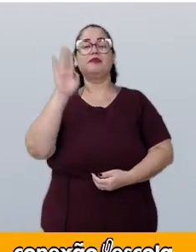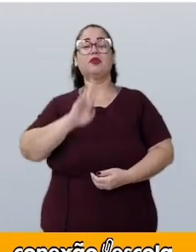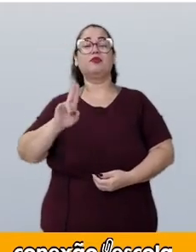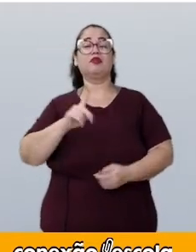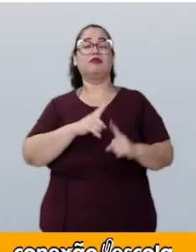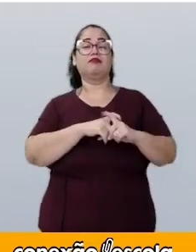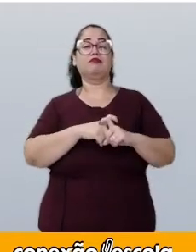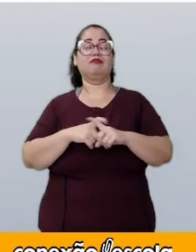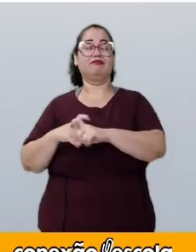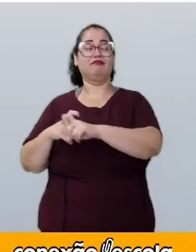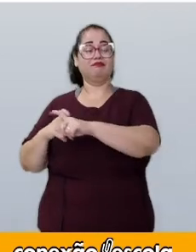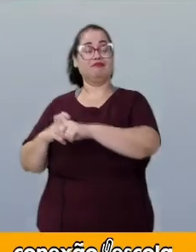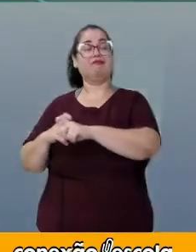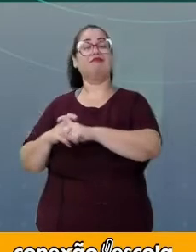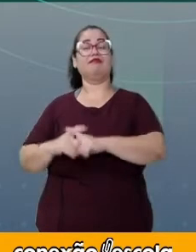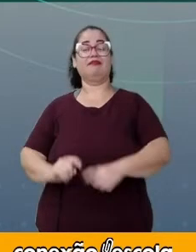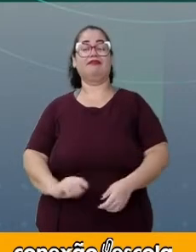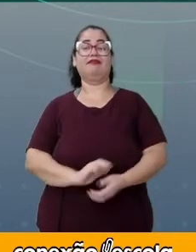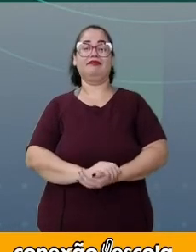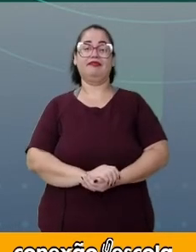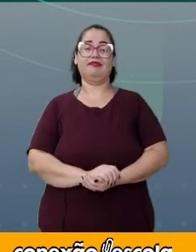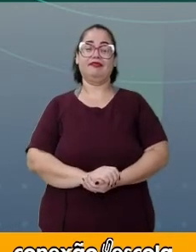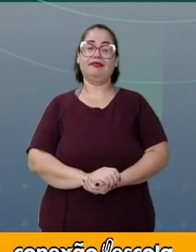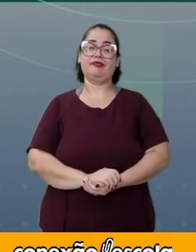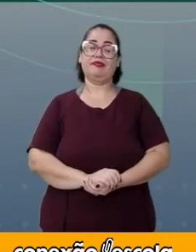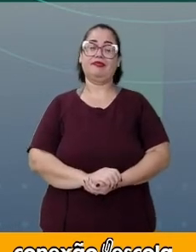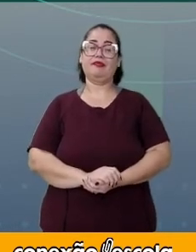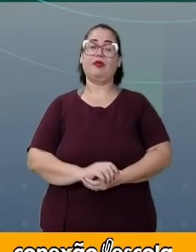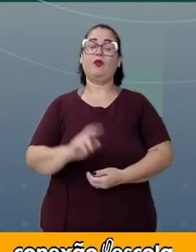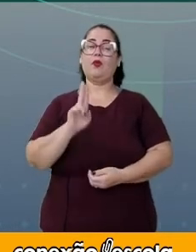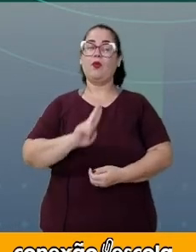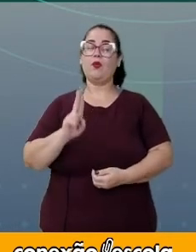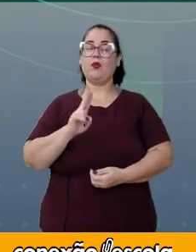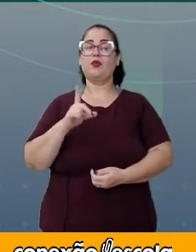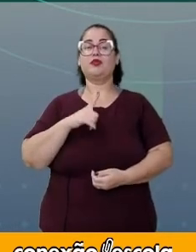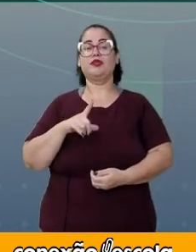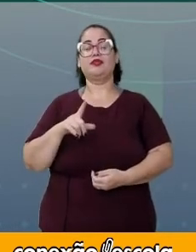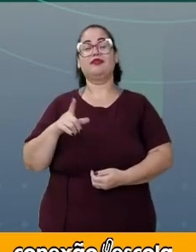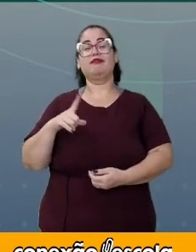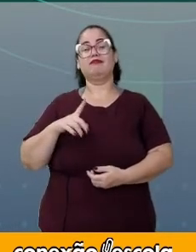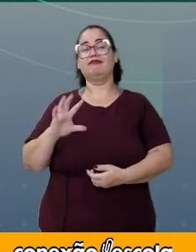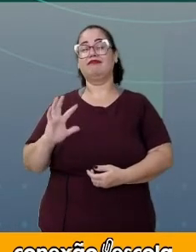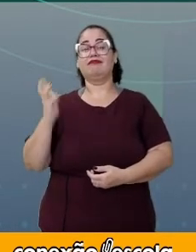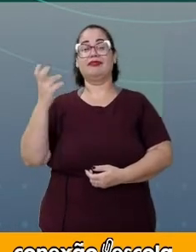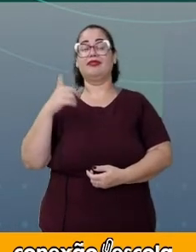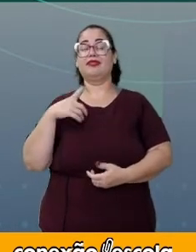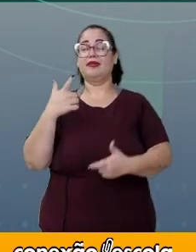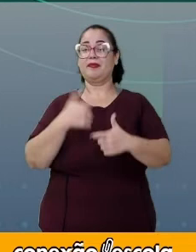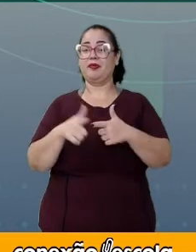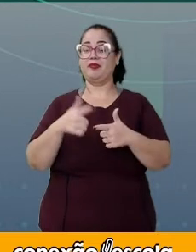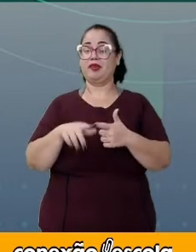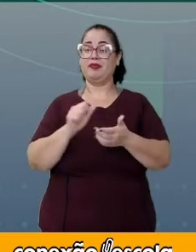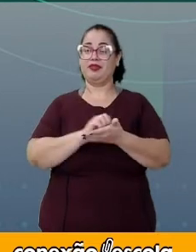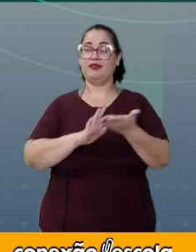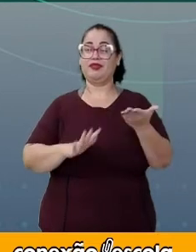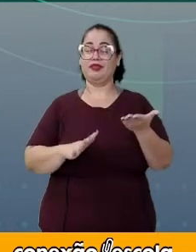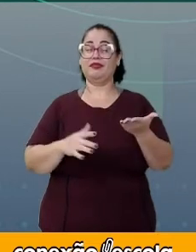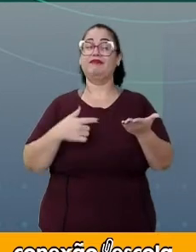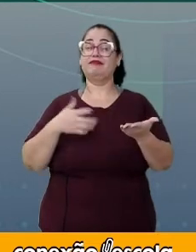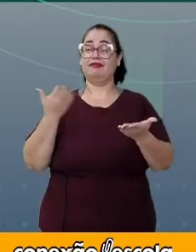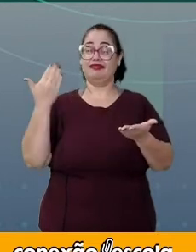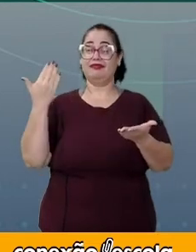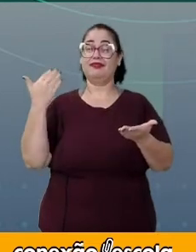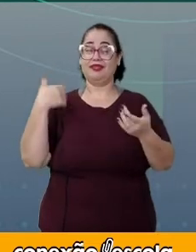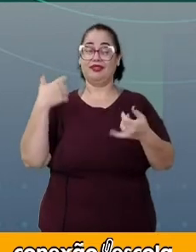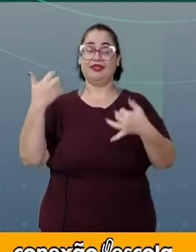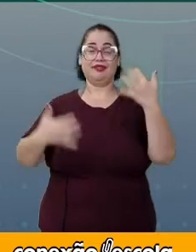multiplicativo, utilizando as situações problemas. Como já disse para